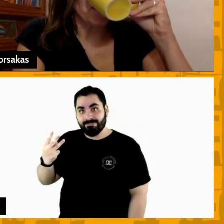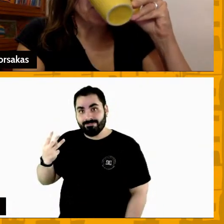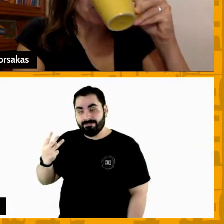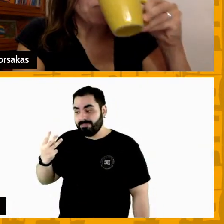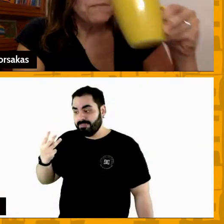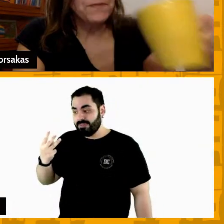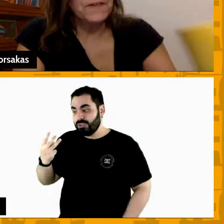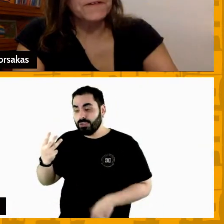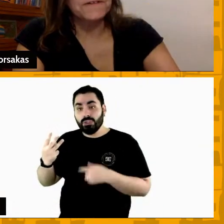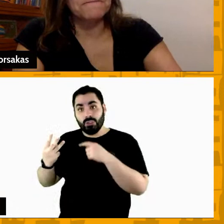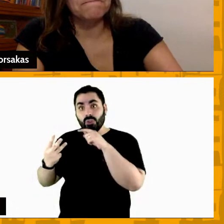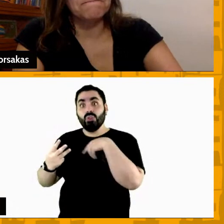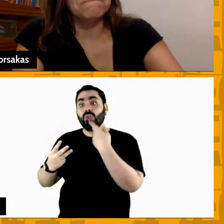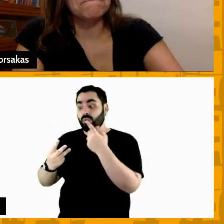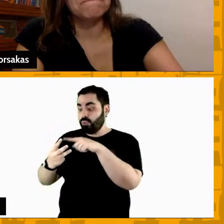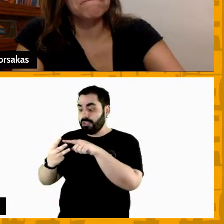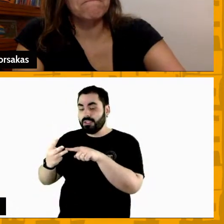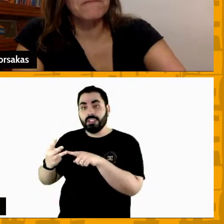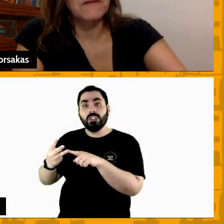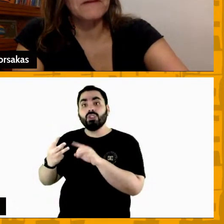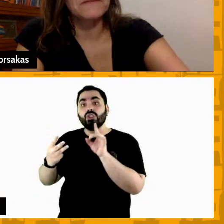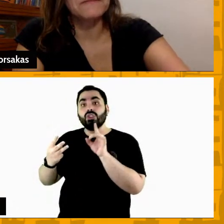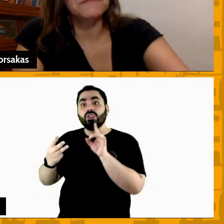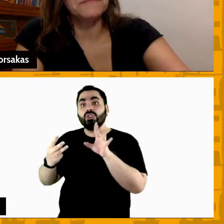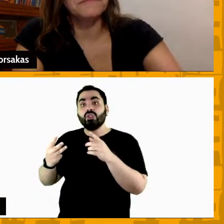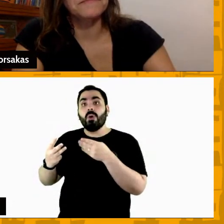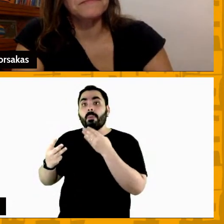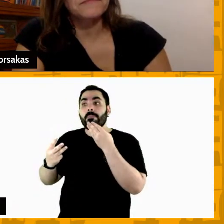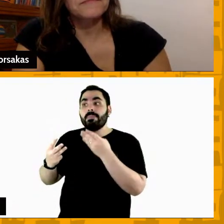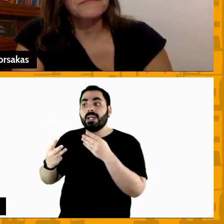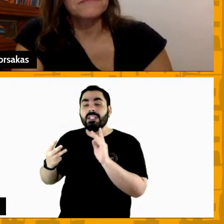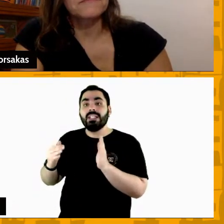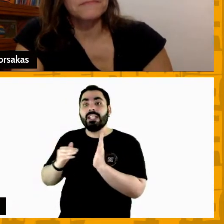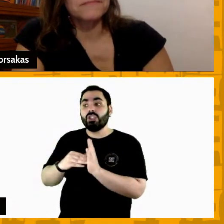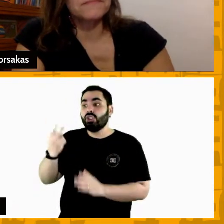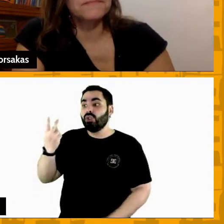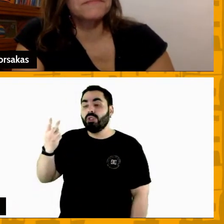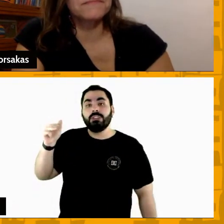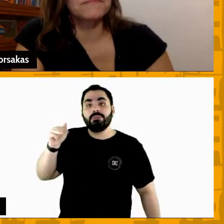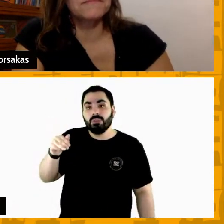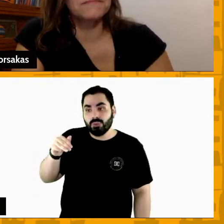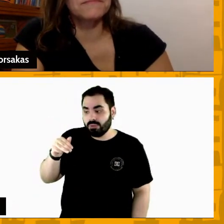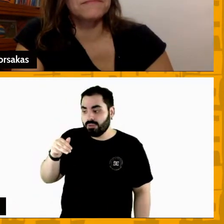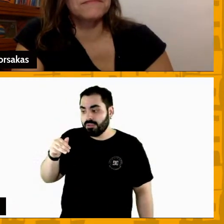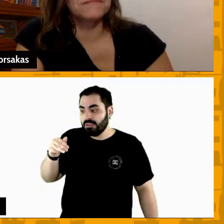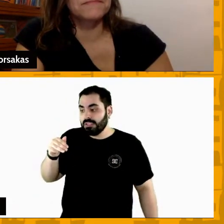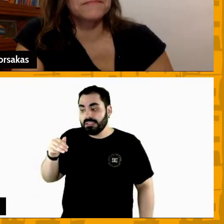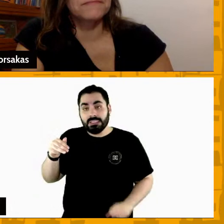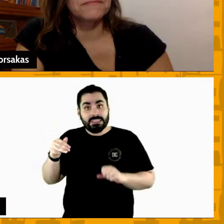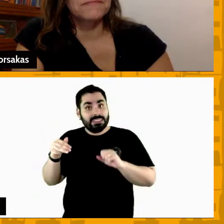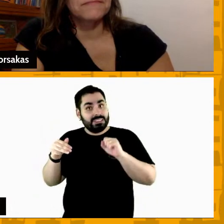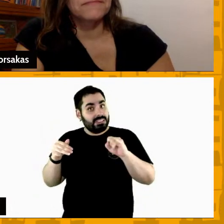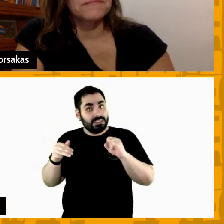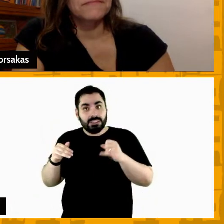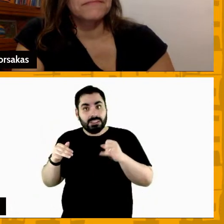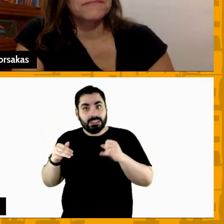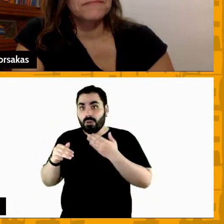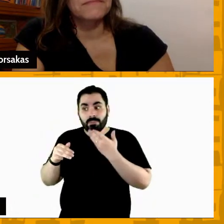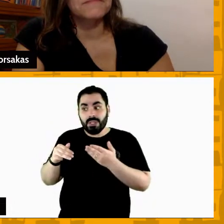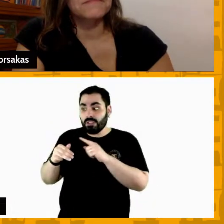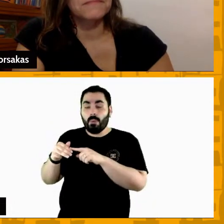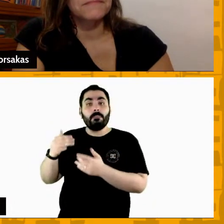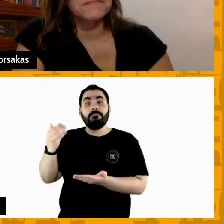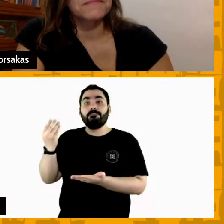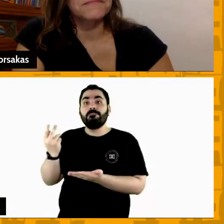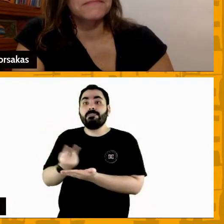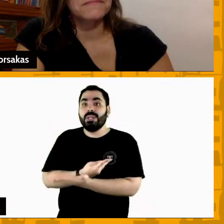dois minutos para acabar o jogo se eu não peço um desses três tempos até faltar dois minutos para acabar eu perco esse